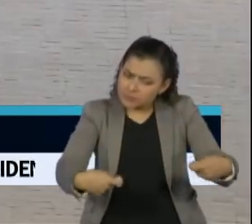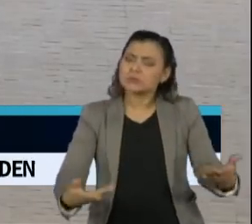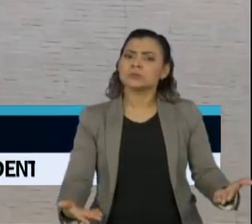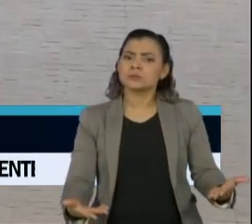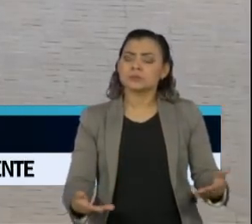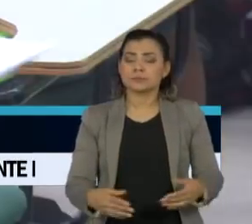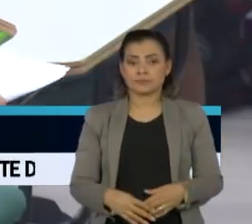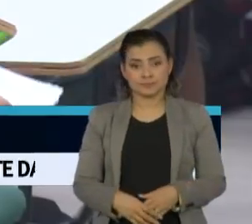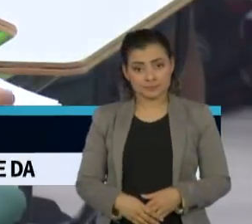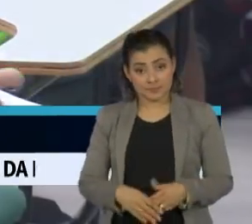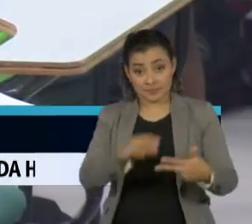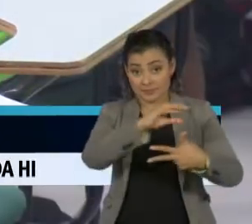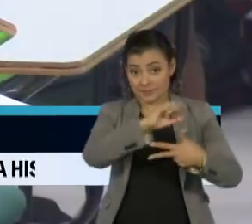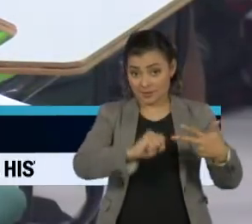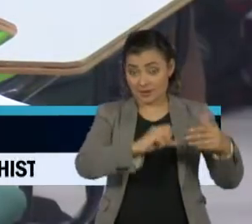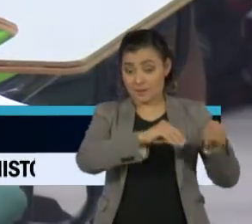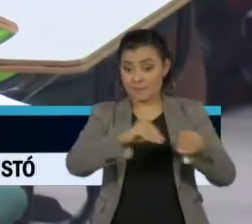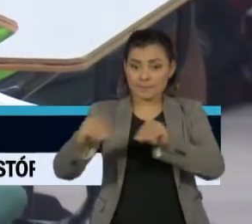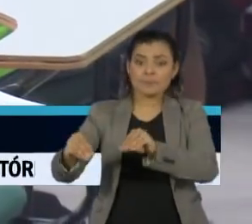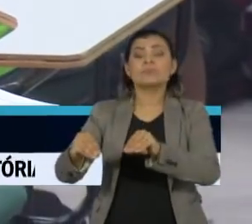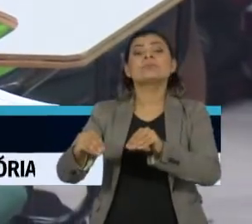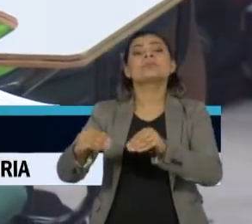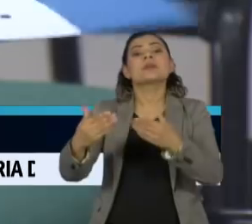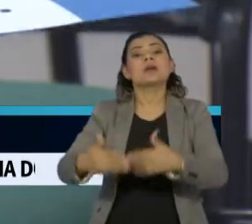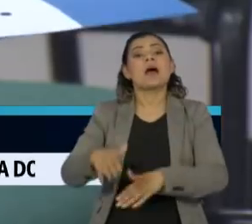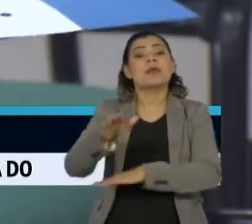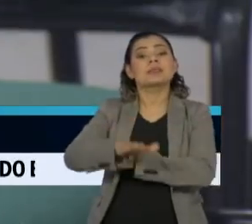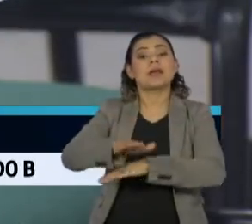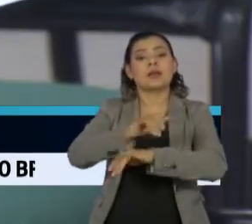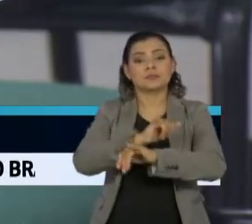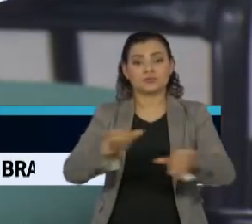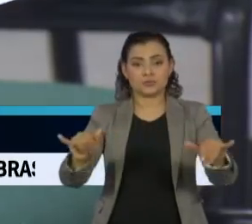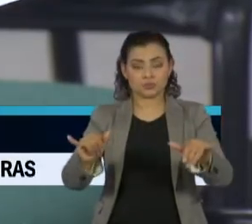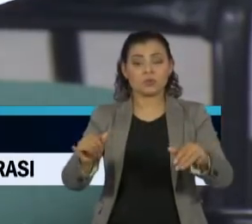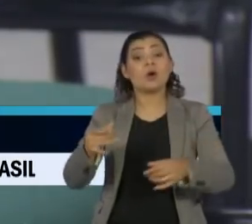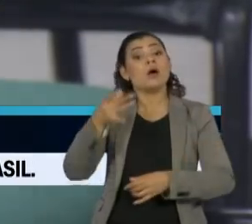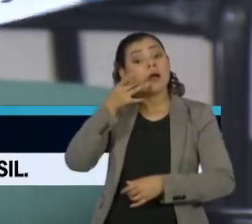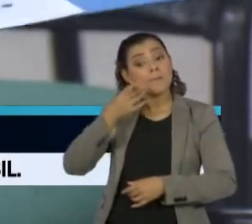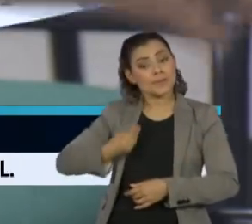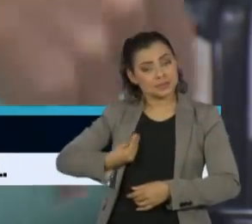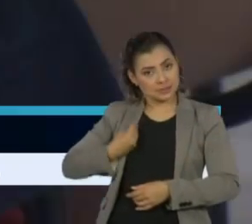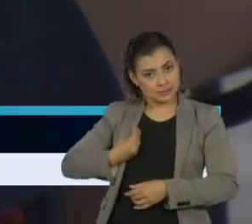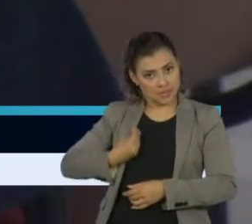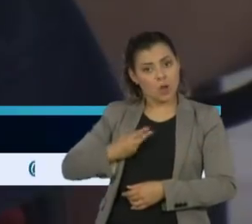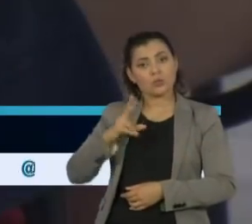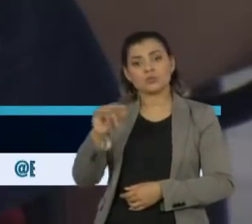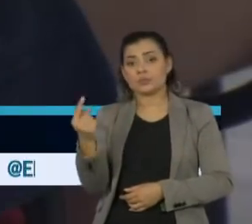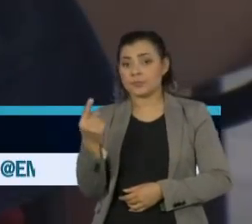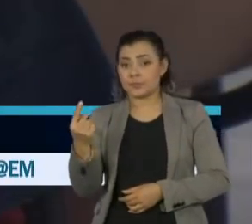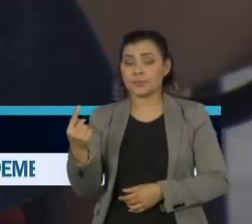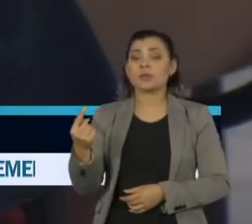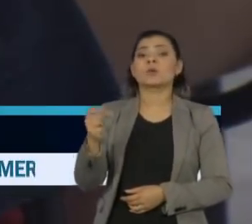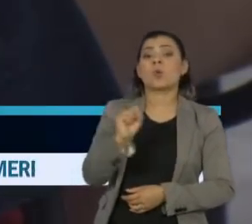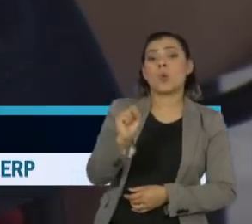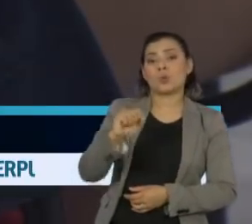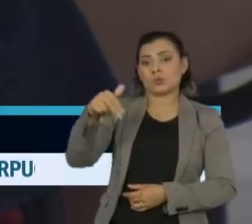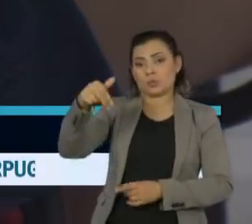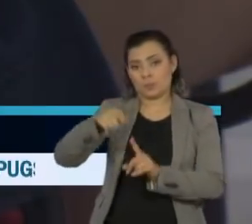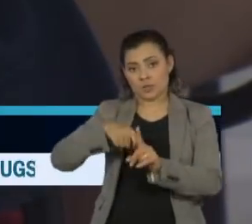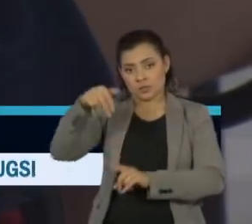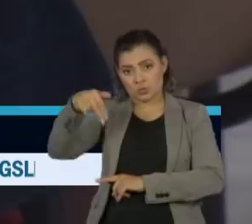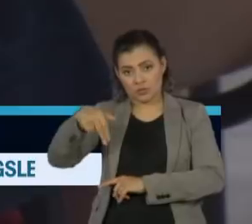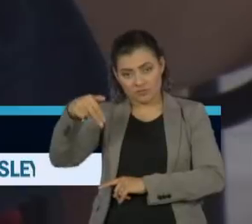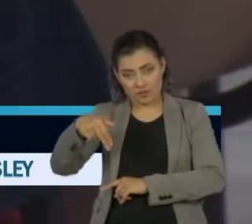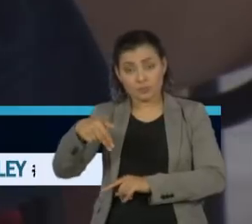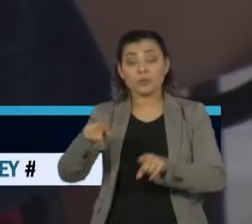do adiamento da prova do Enem deste ano foi no início da tarde. Tanto o exame presencial, marcado para os dias 1º e 8º de novembro, quanto o teste